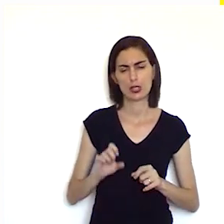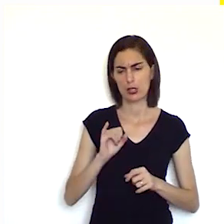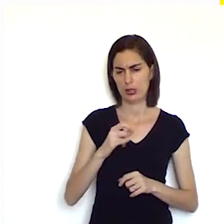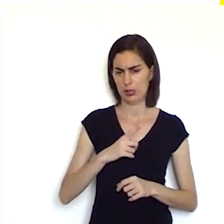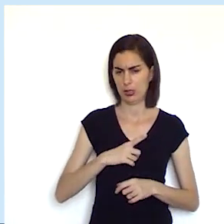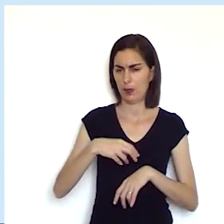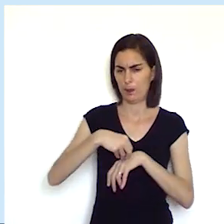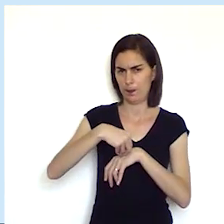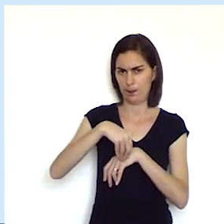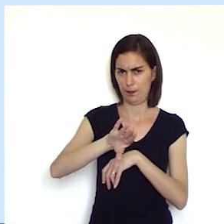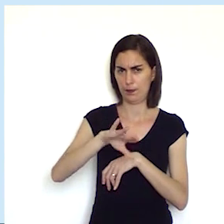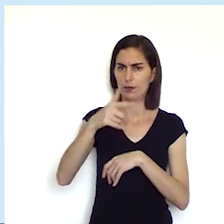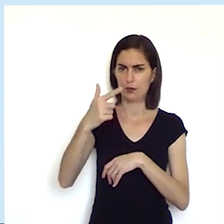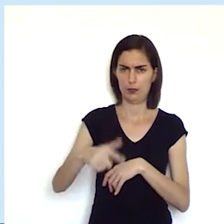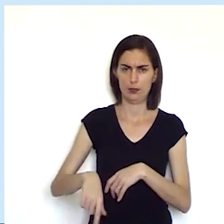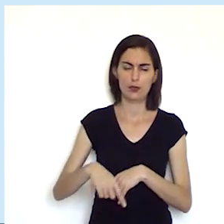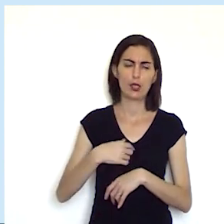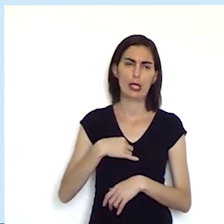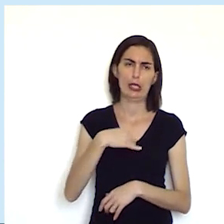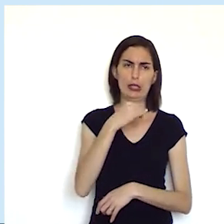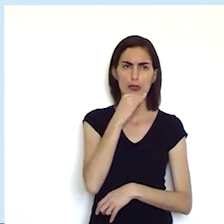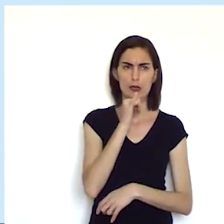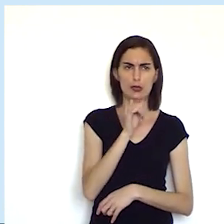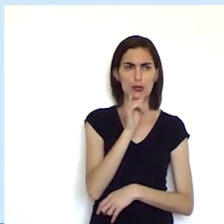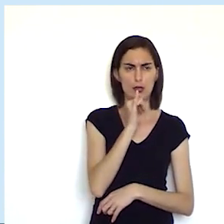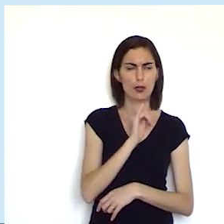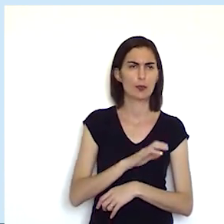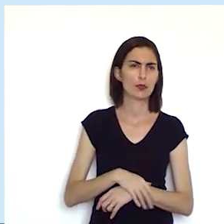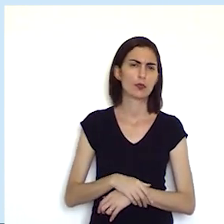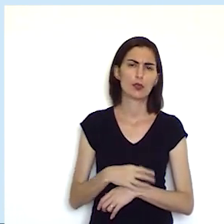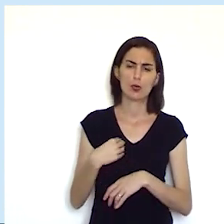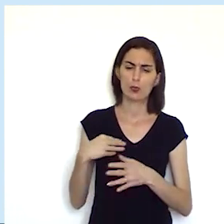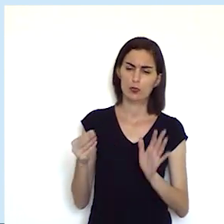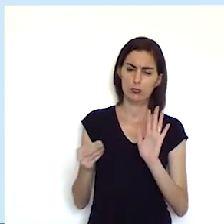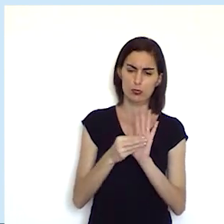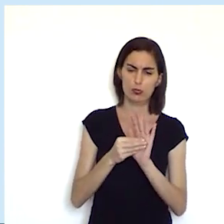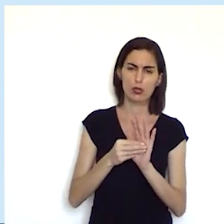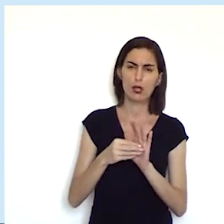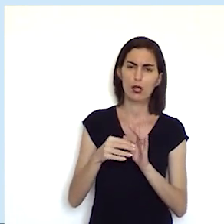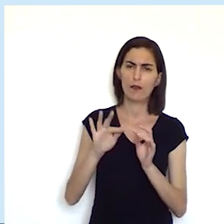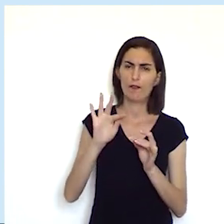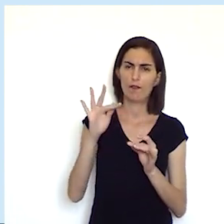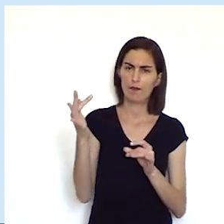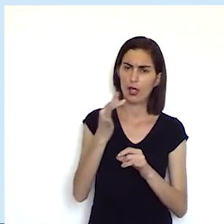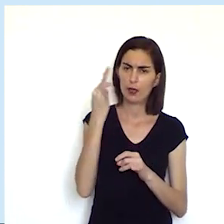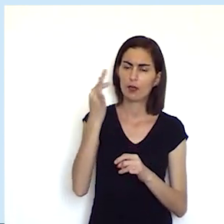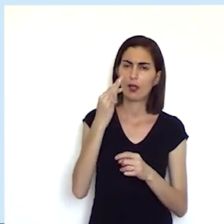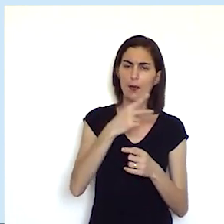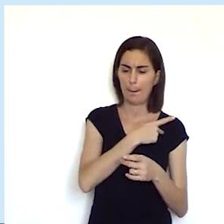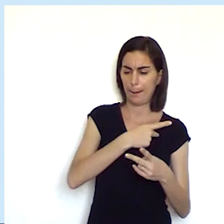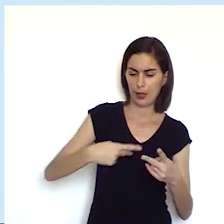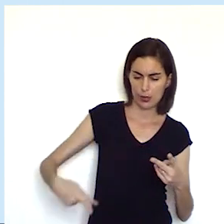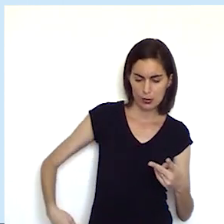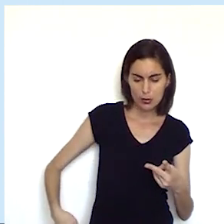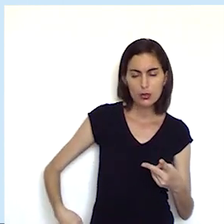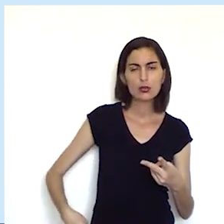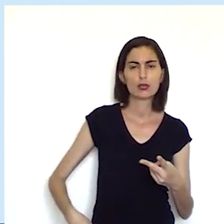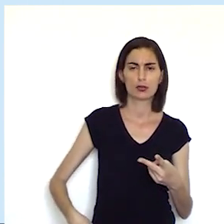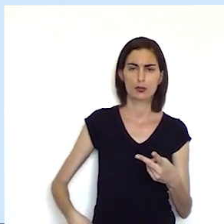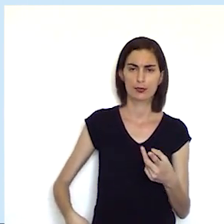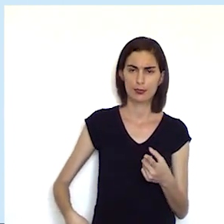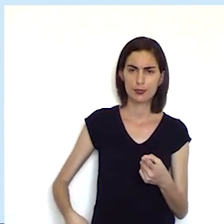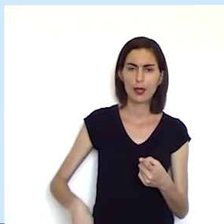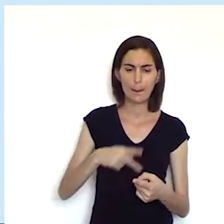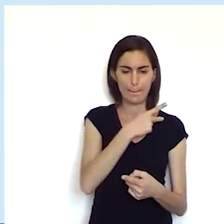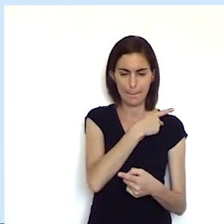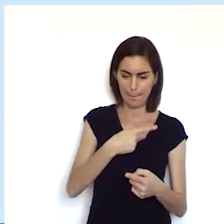ainda há pouco vou citar novamente por exemplo a implantação dos sistemas federalistas e do presidencialismo que era um